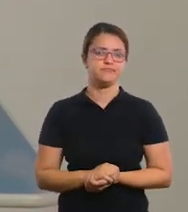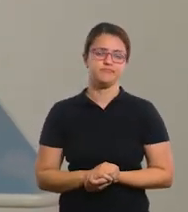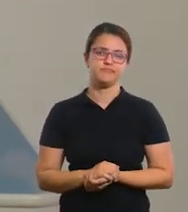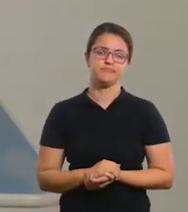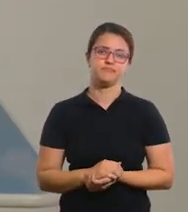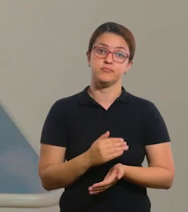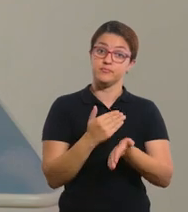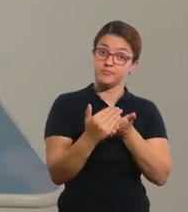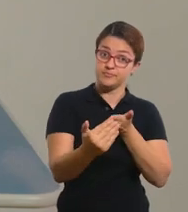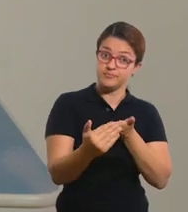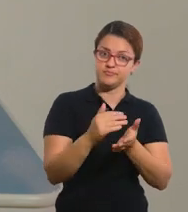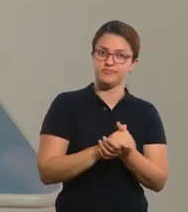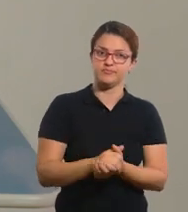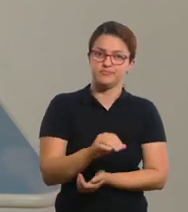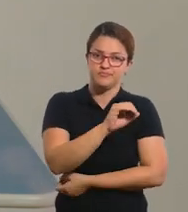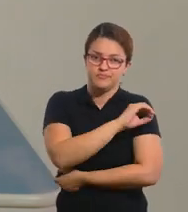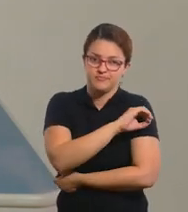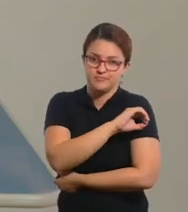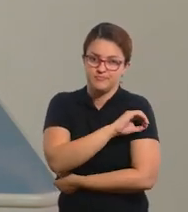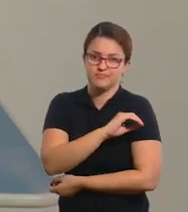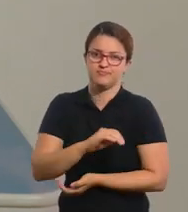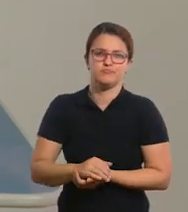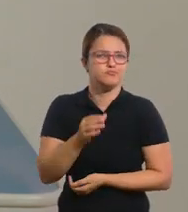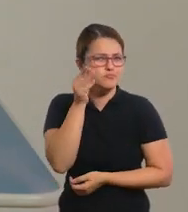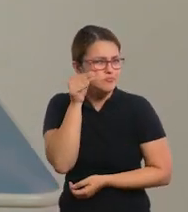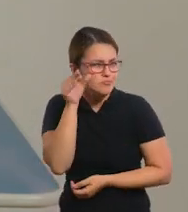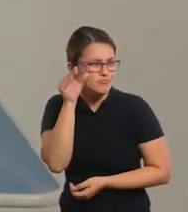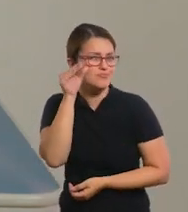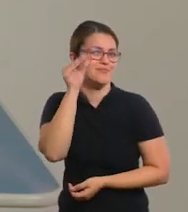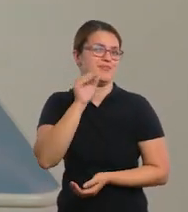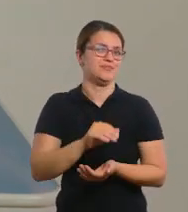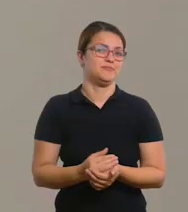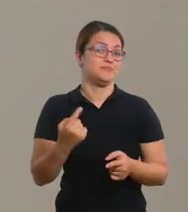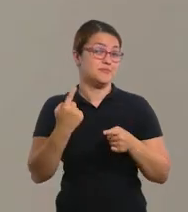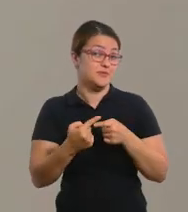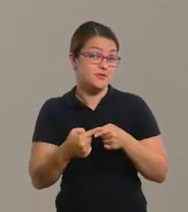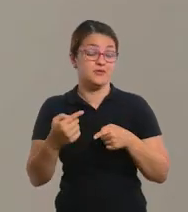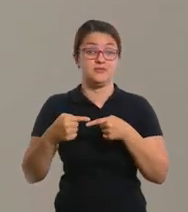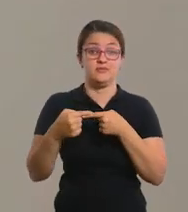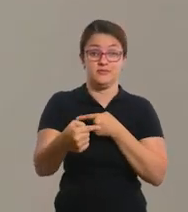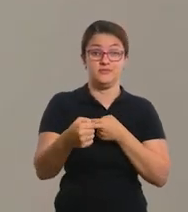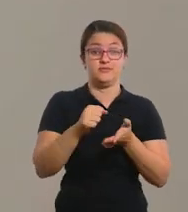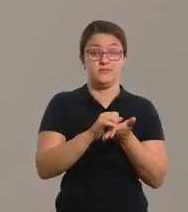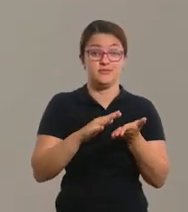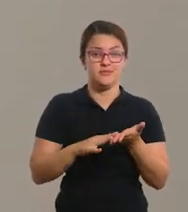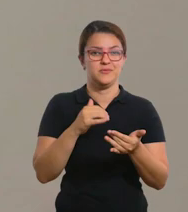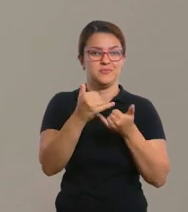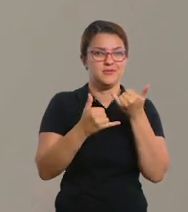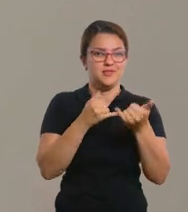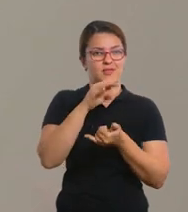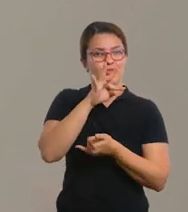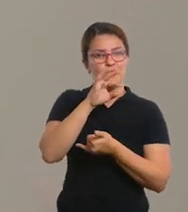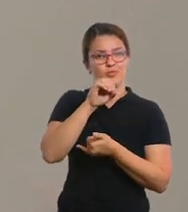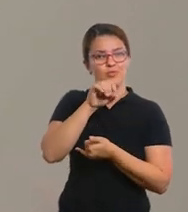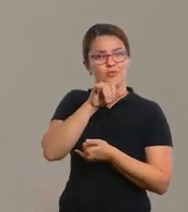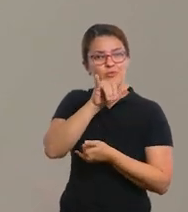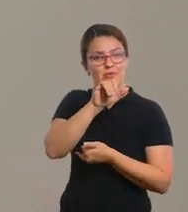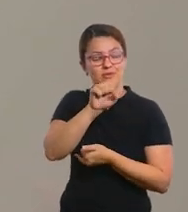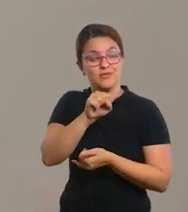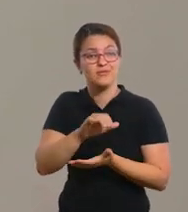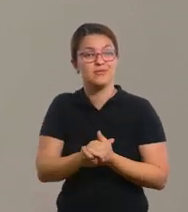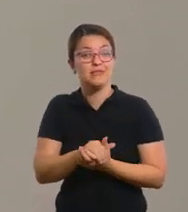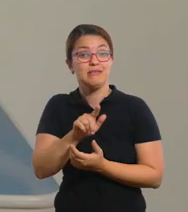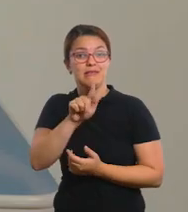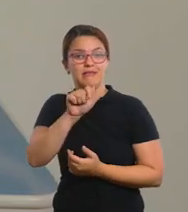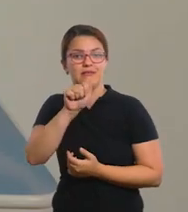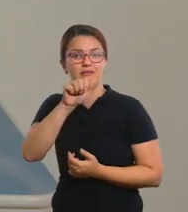Vamos inicialmente começar pelo pré. Vai ser muito interessante porque a atividade dessa semana é toys e games, brinquedos